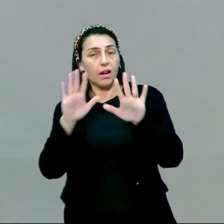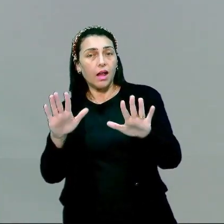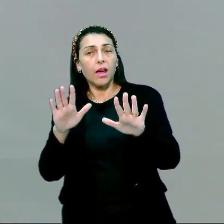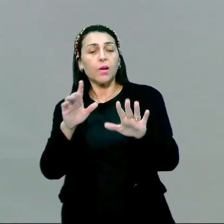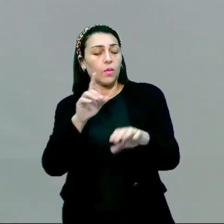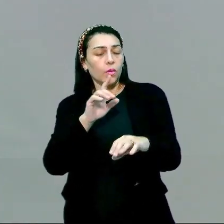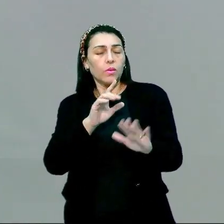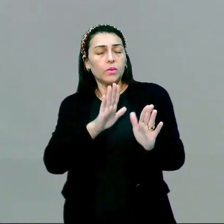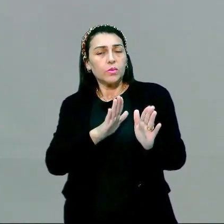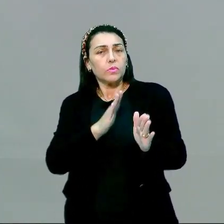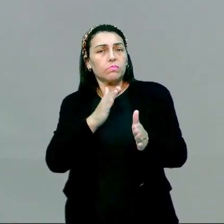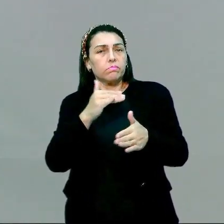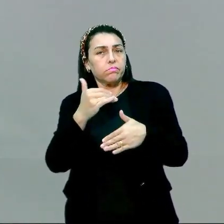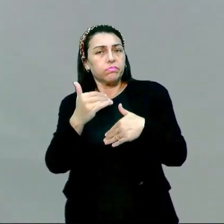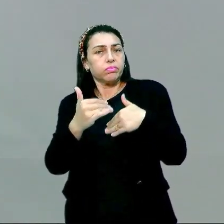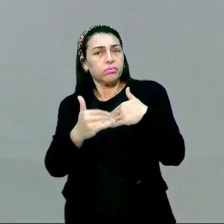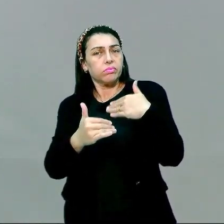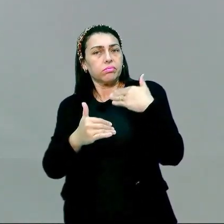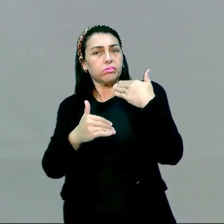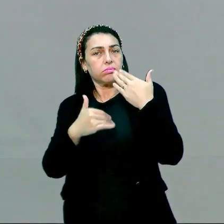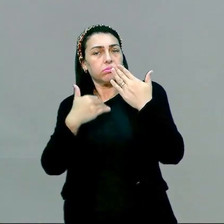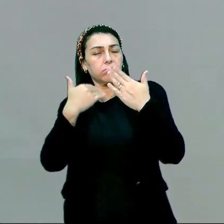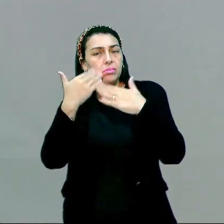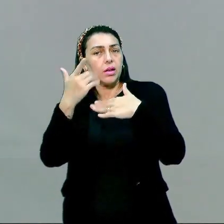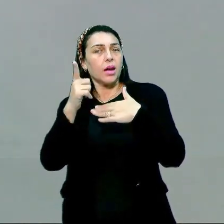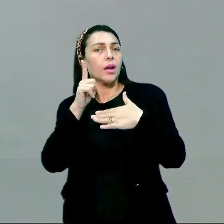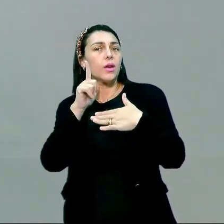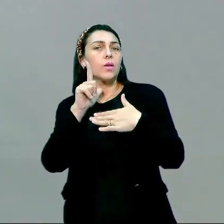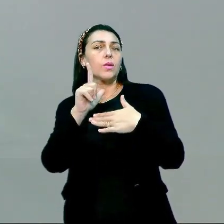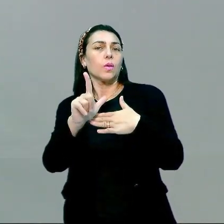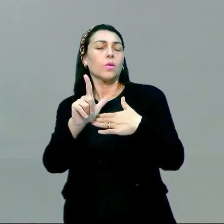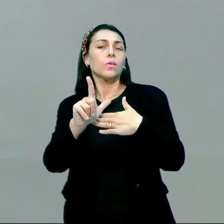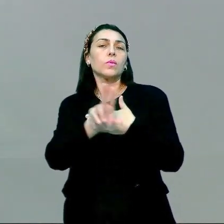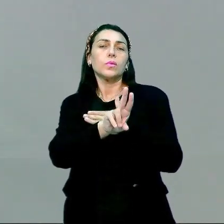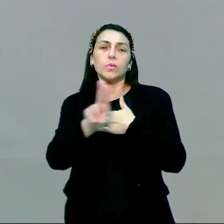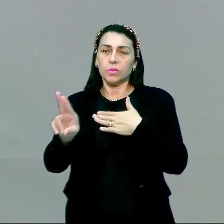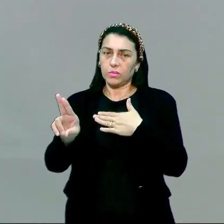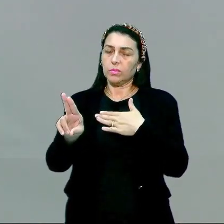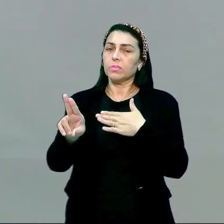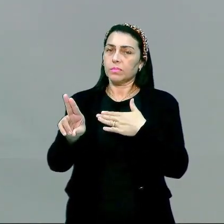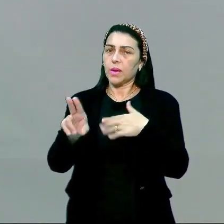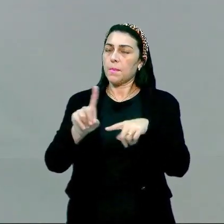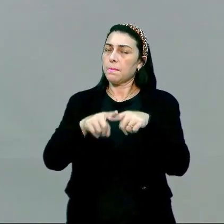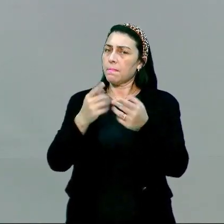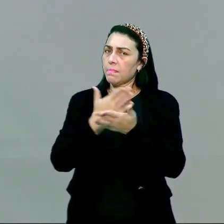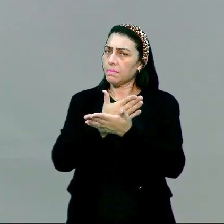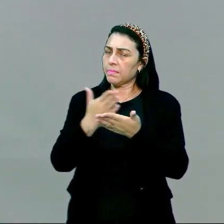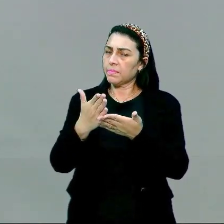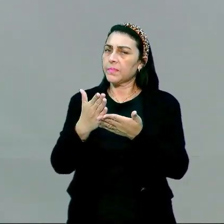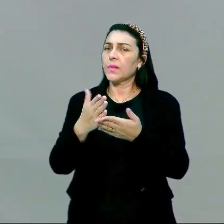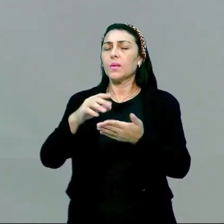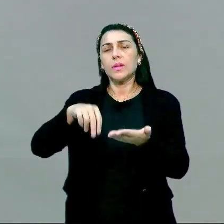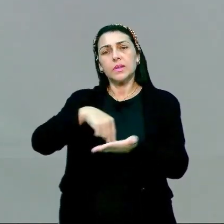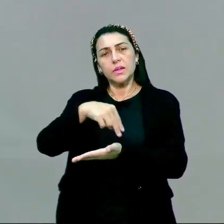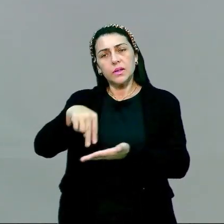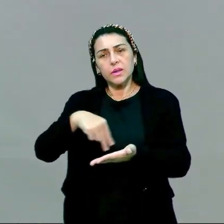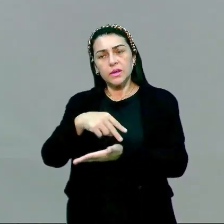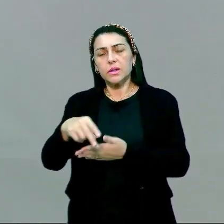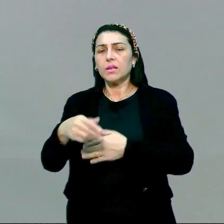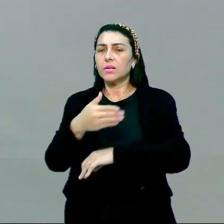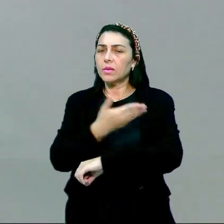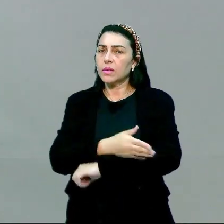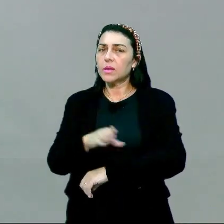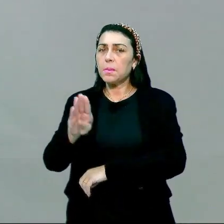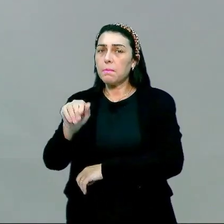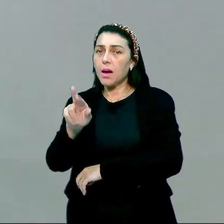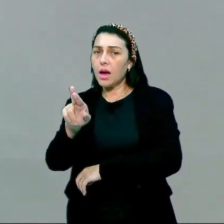o tempo, ele foi alcançando notoriedade e ganhou outros status. Mas, de início, ele era uma dança, né, que era praticada